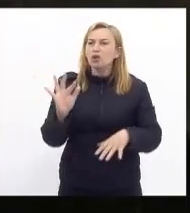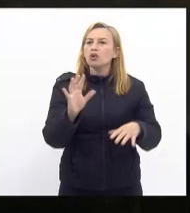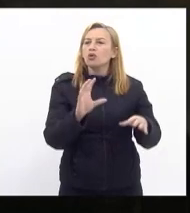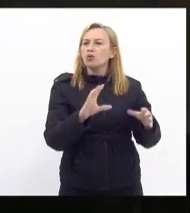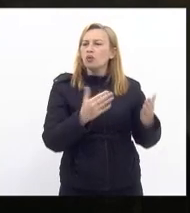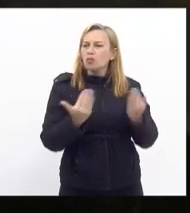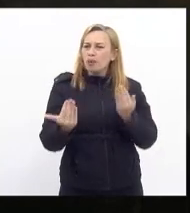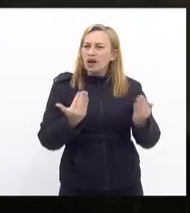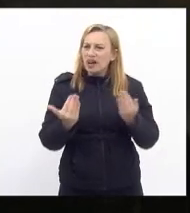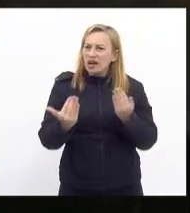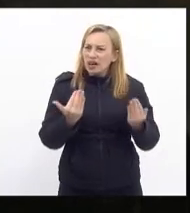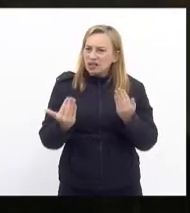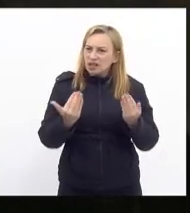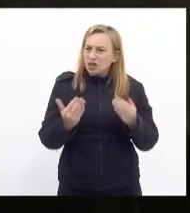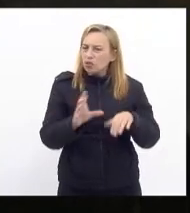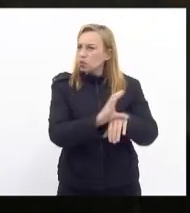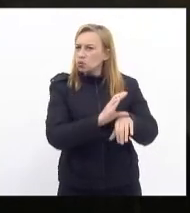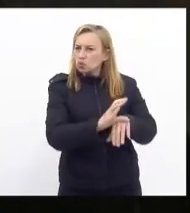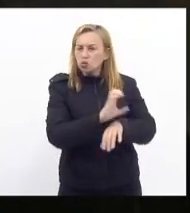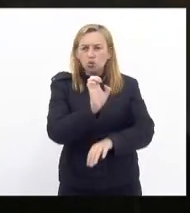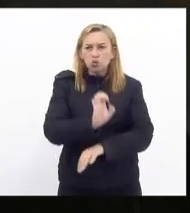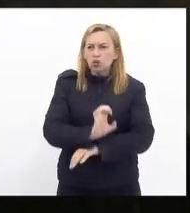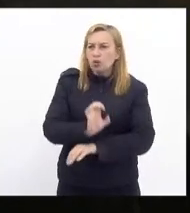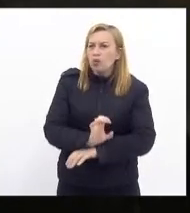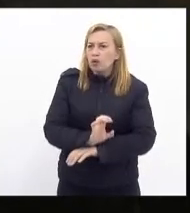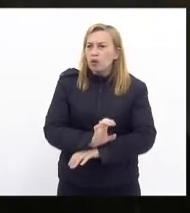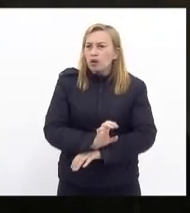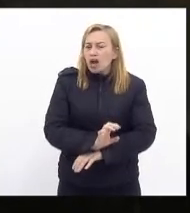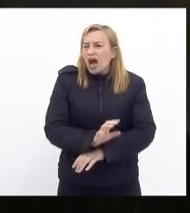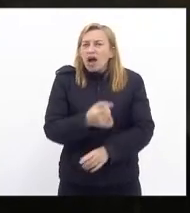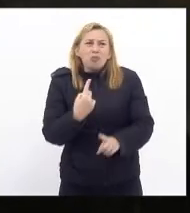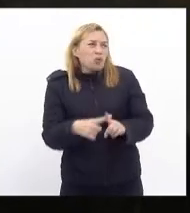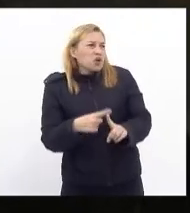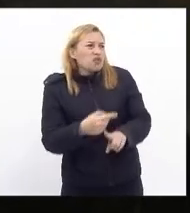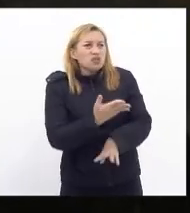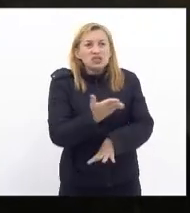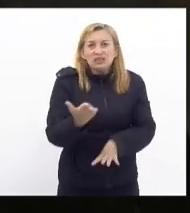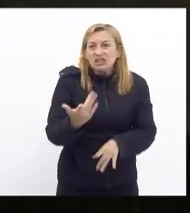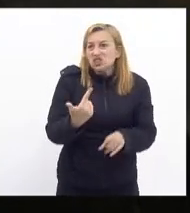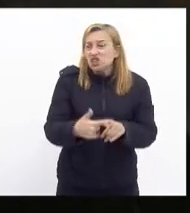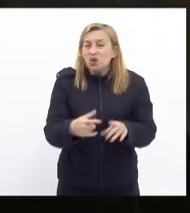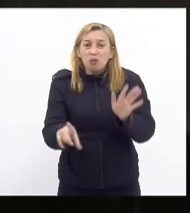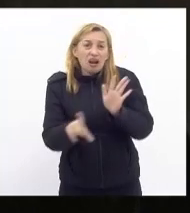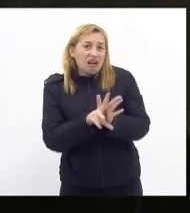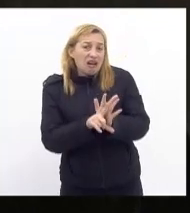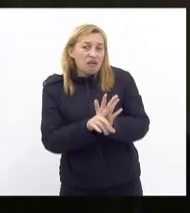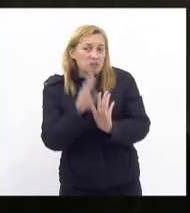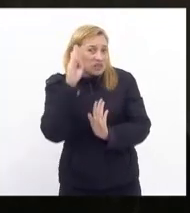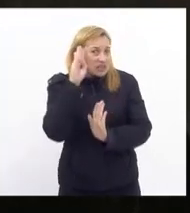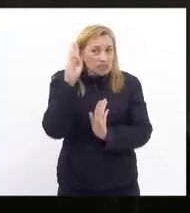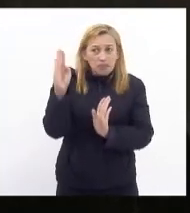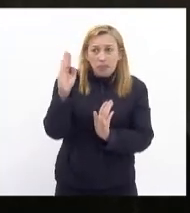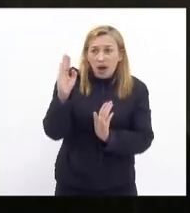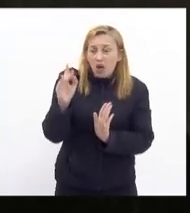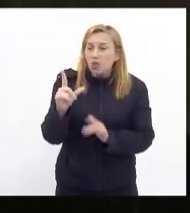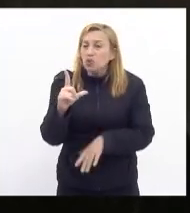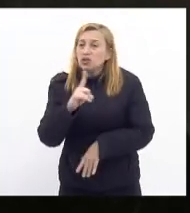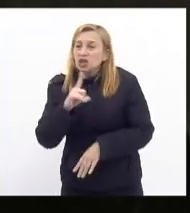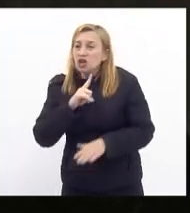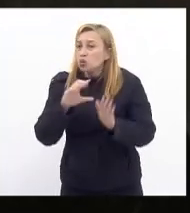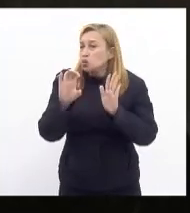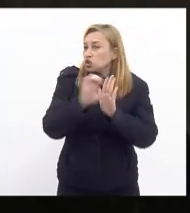querem comparar com a constituição estadual ah porque vocês tem uma lei específica tem o